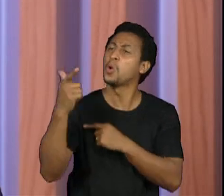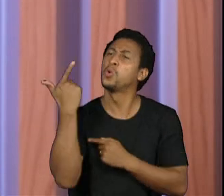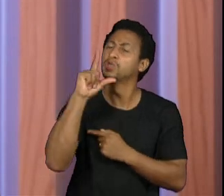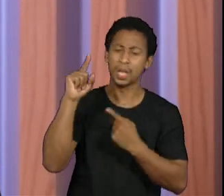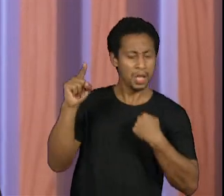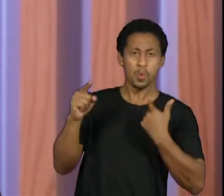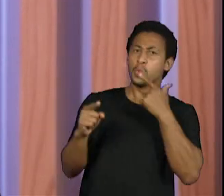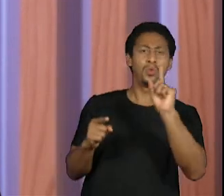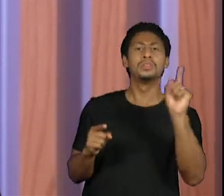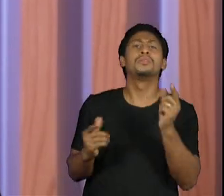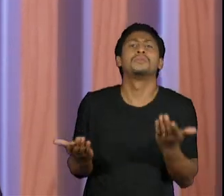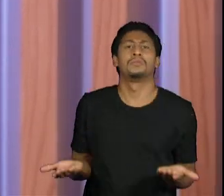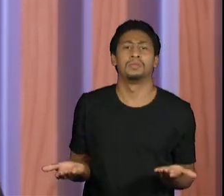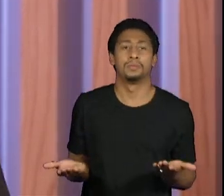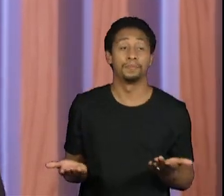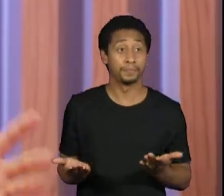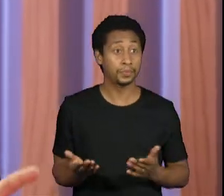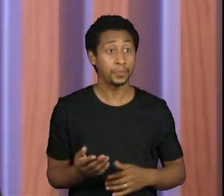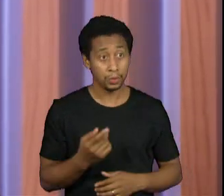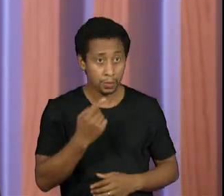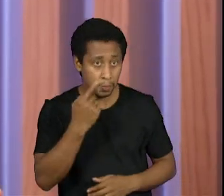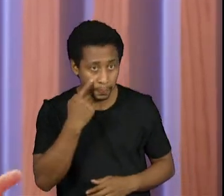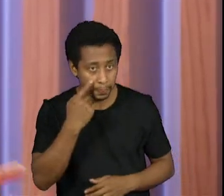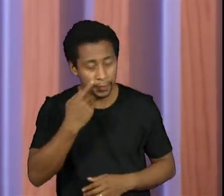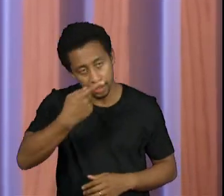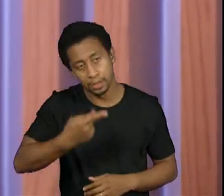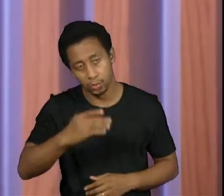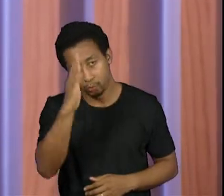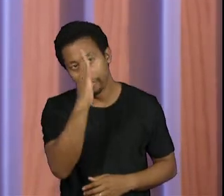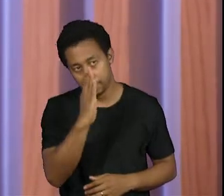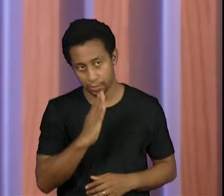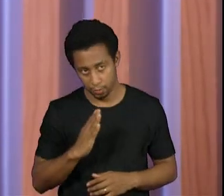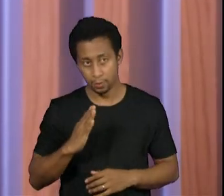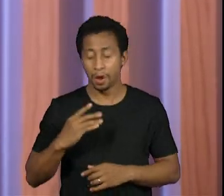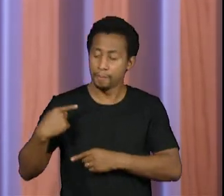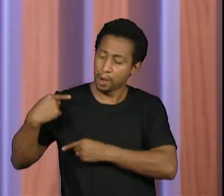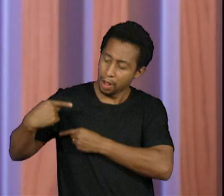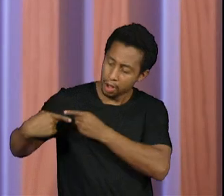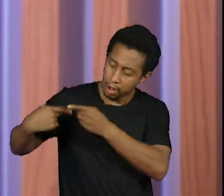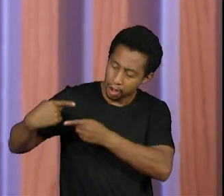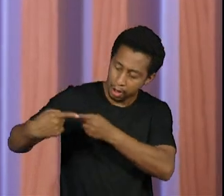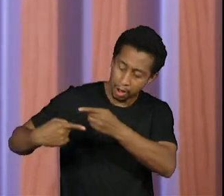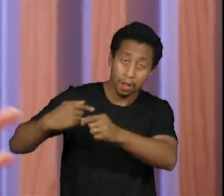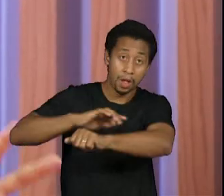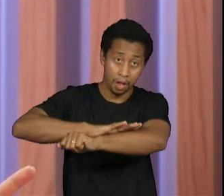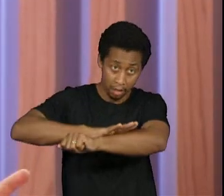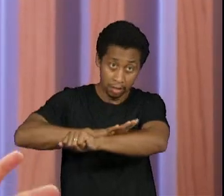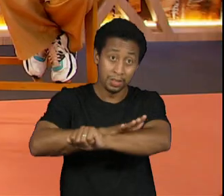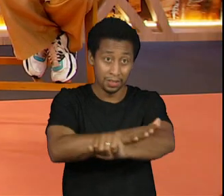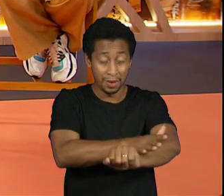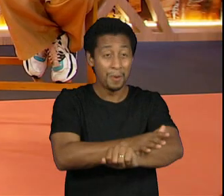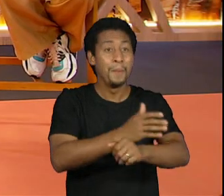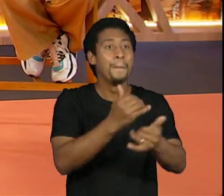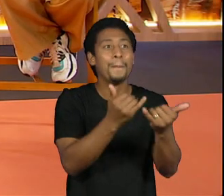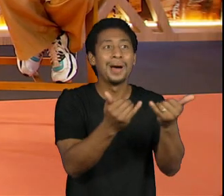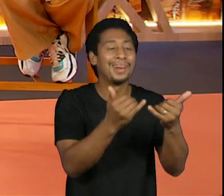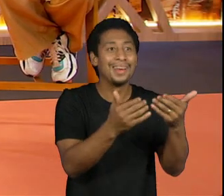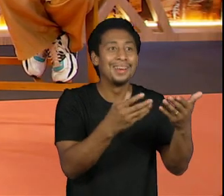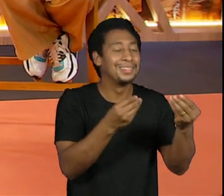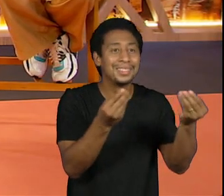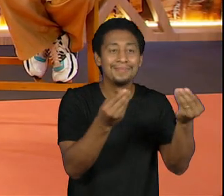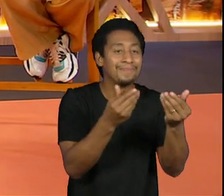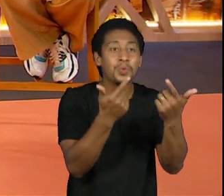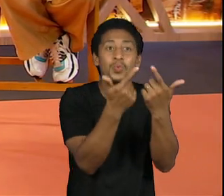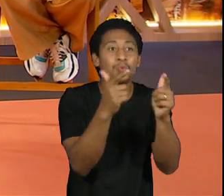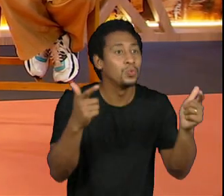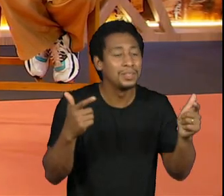da democracia racial no Brasil, ele coloca para a gente, eu acho que, uma coisa sem saída. Que ou a gente